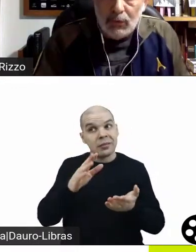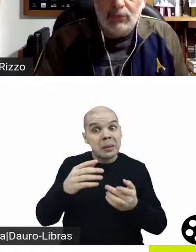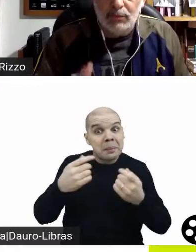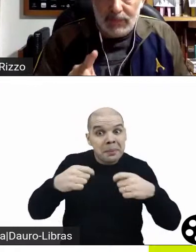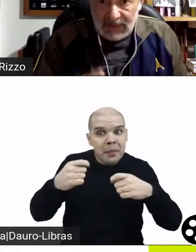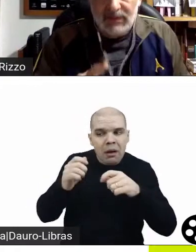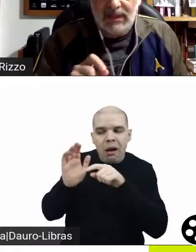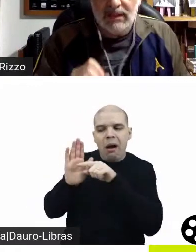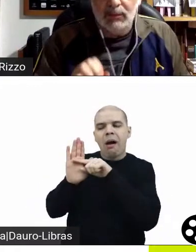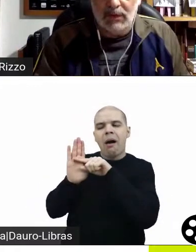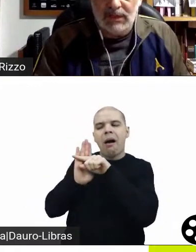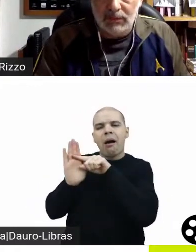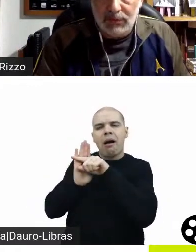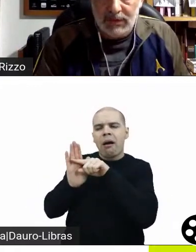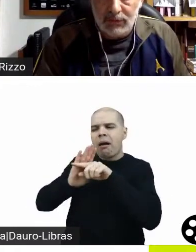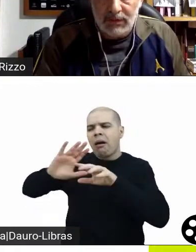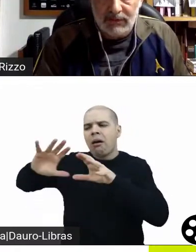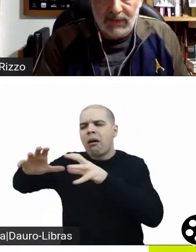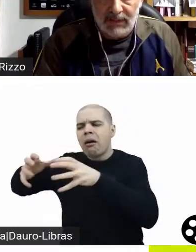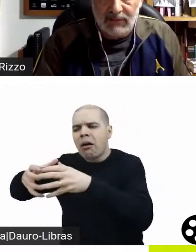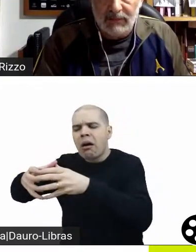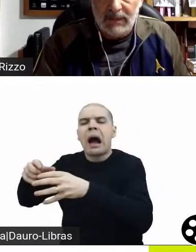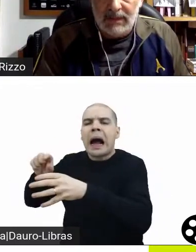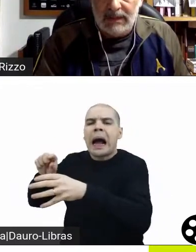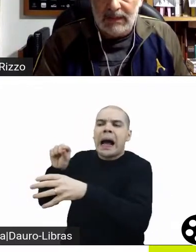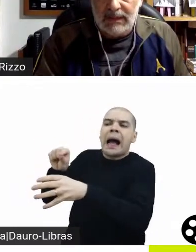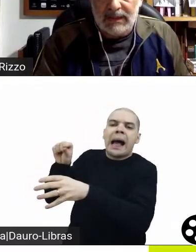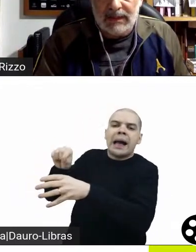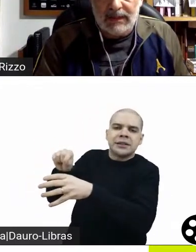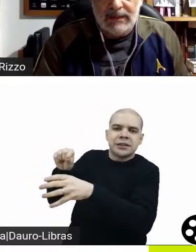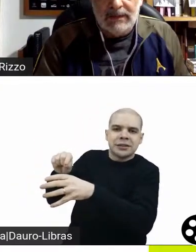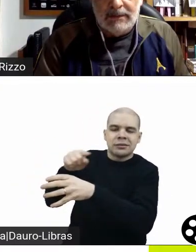contribuiu muito para esse equilíbrio, o equilíbrio de que a Vilana falava.